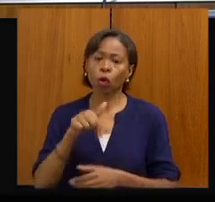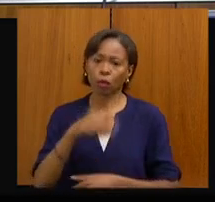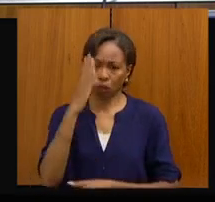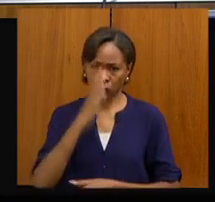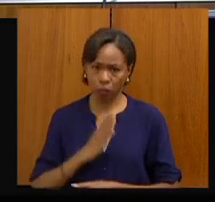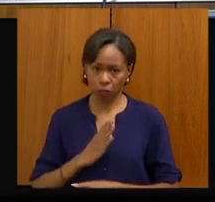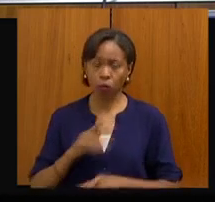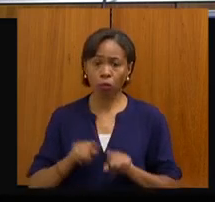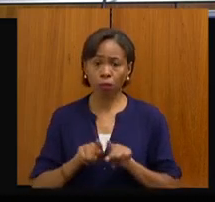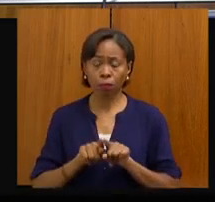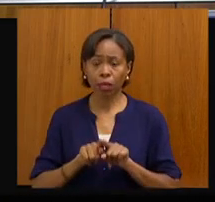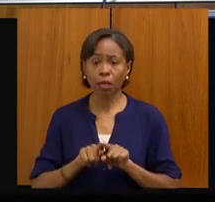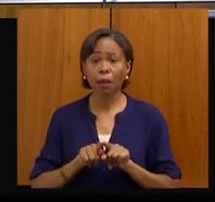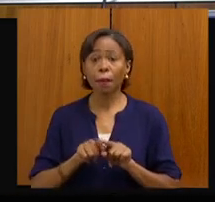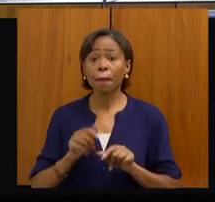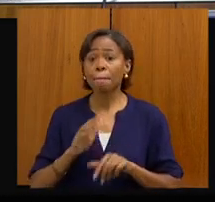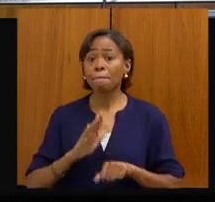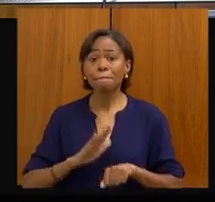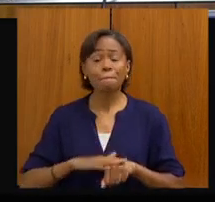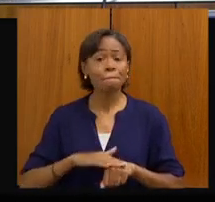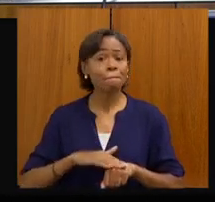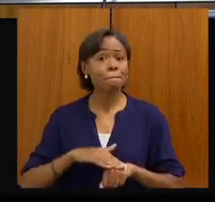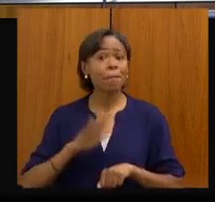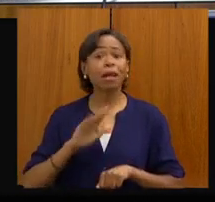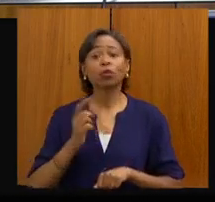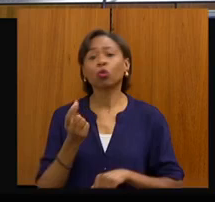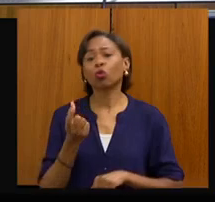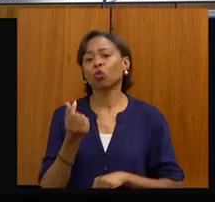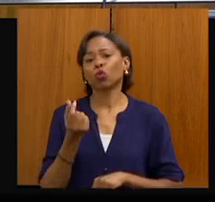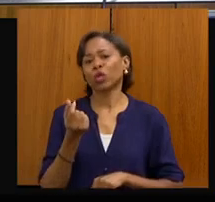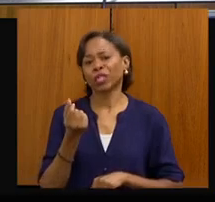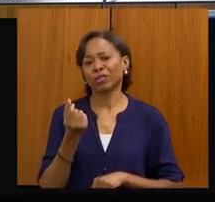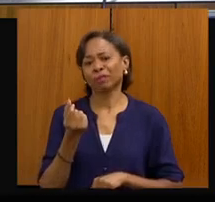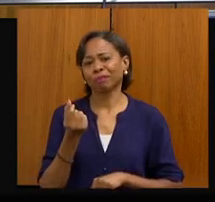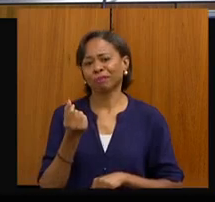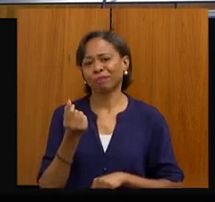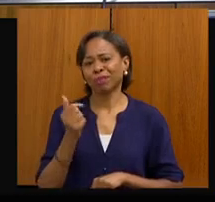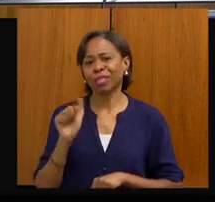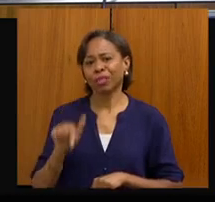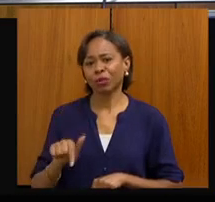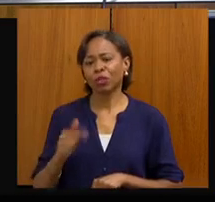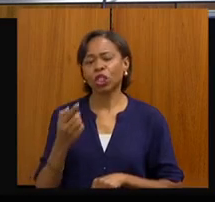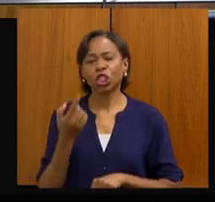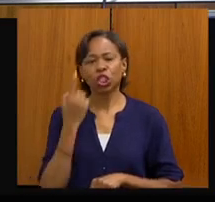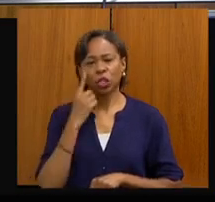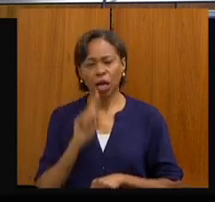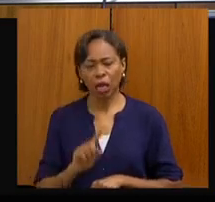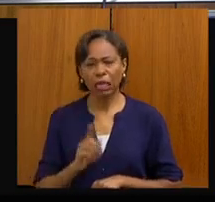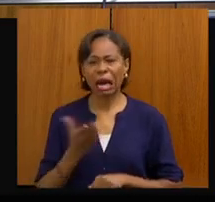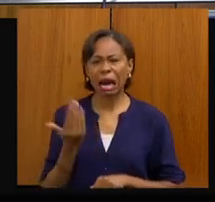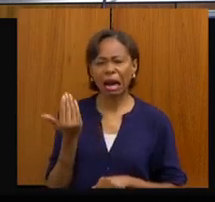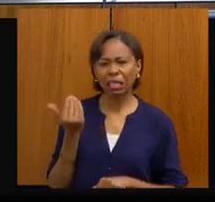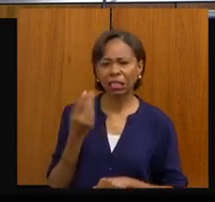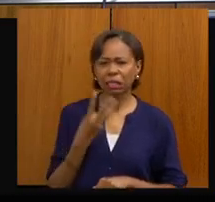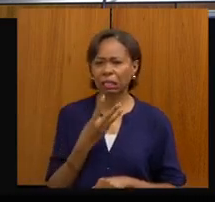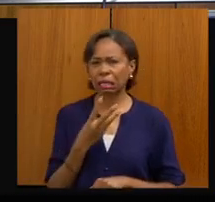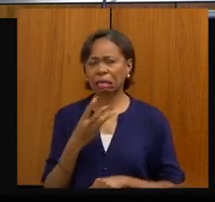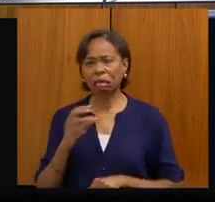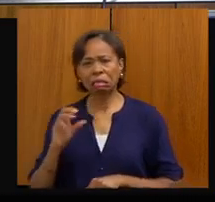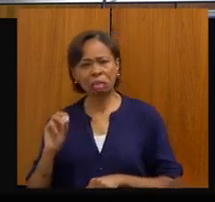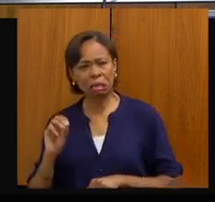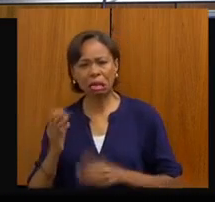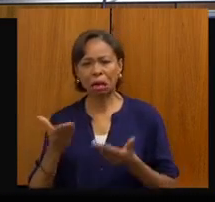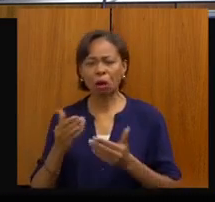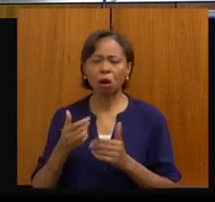aumentar o valor da diária. Então, gente tinha uma diária de 383 segundos, uma diária mais baixa hoje, subiu para